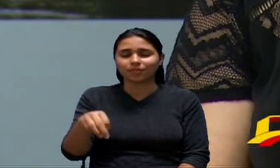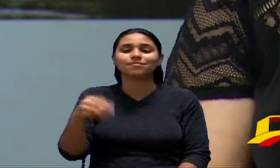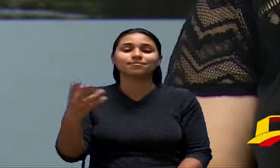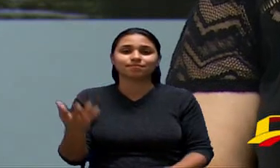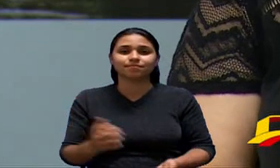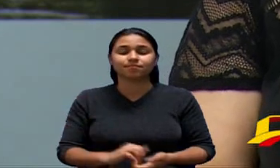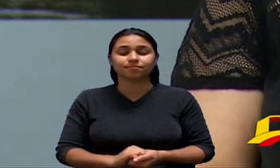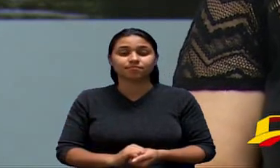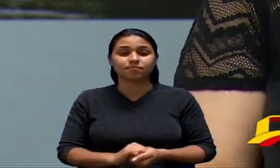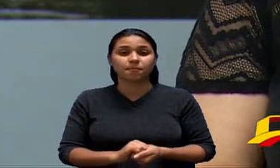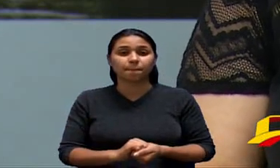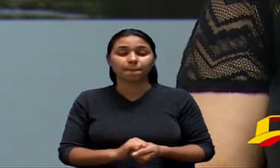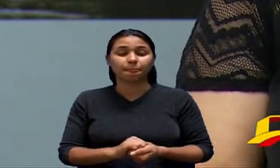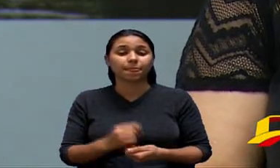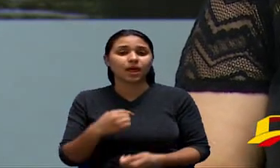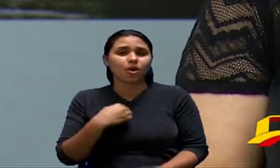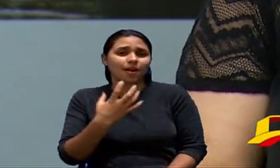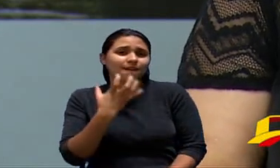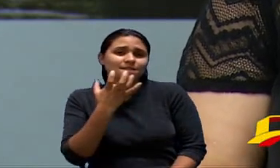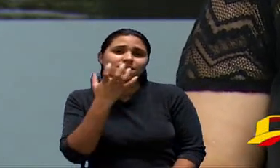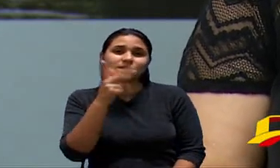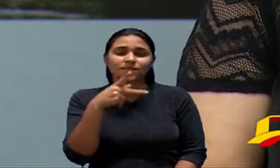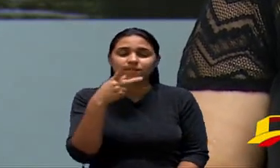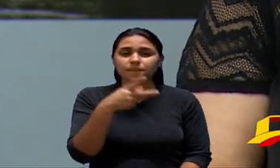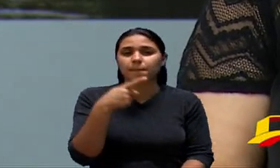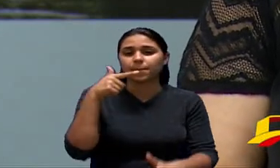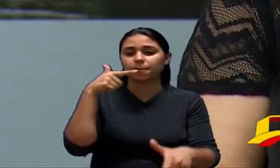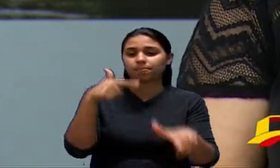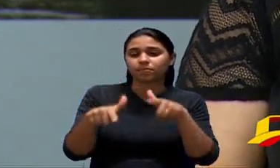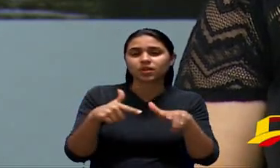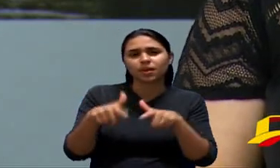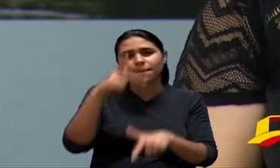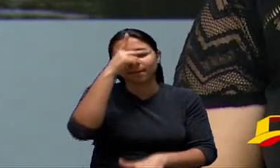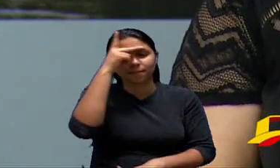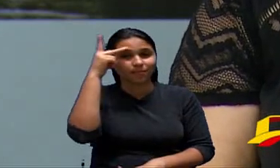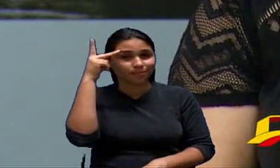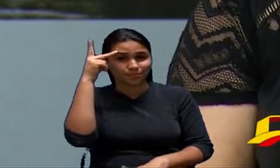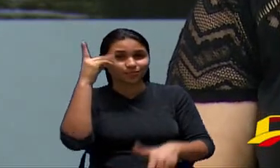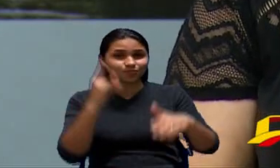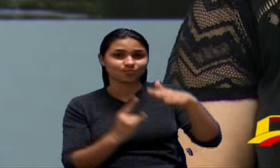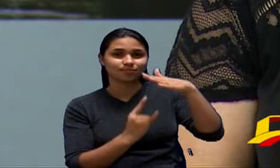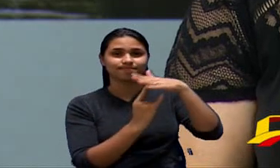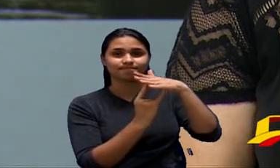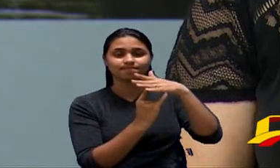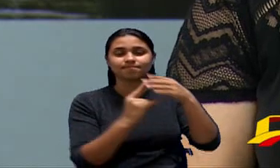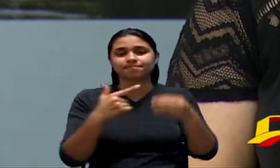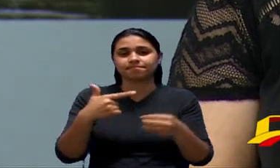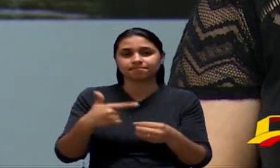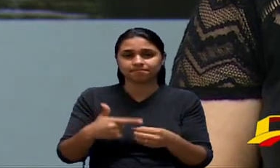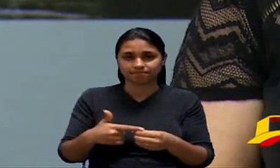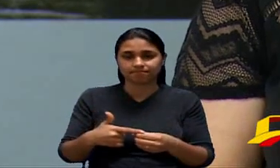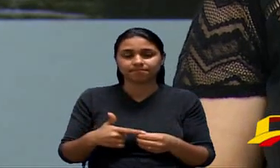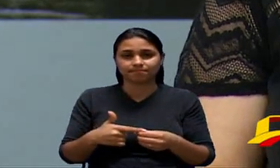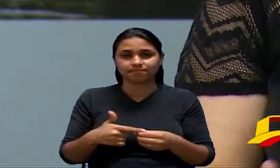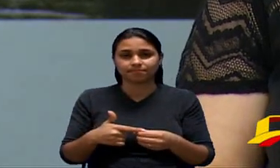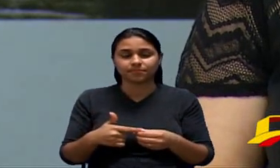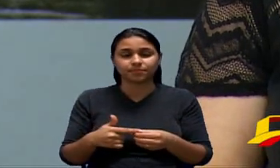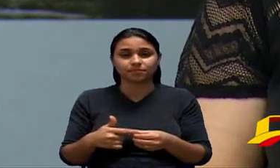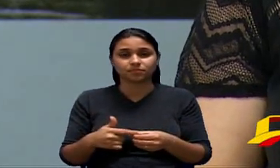diretamente para os nossos trabalhadores para os frentistas que é o que